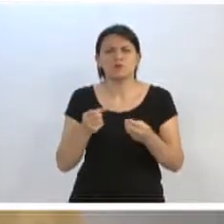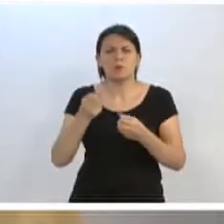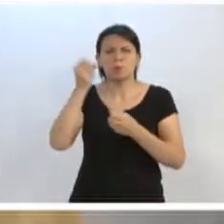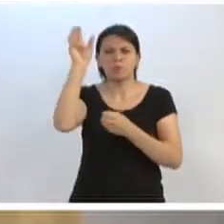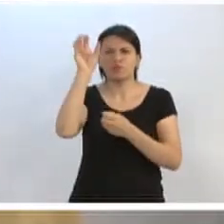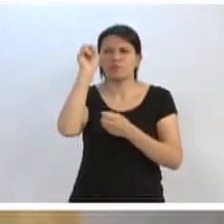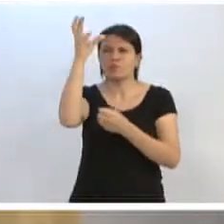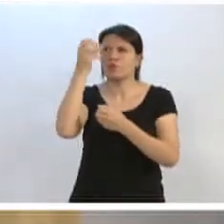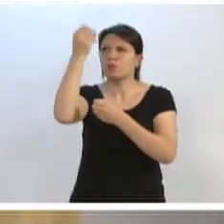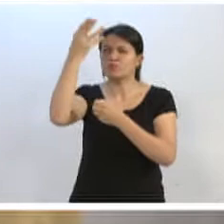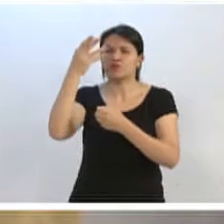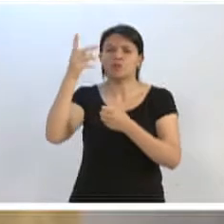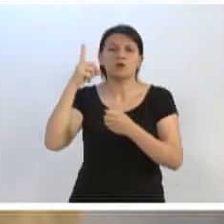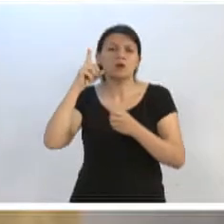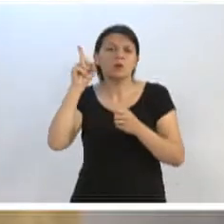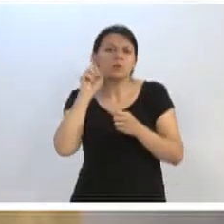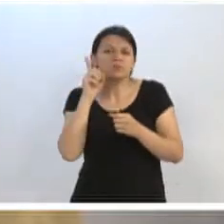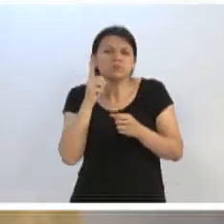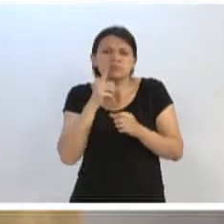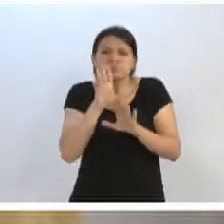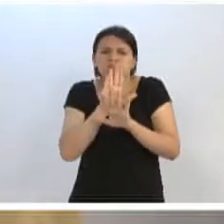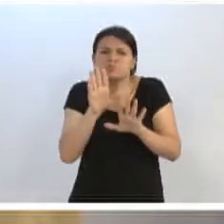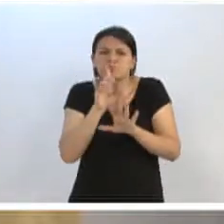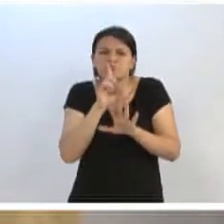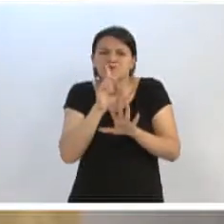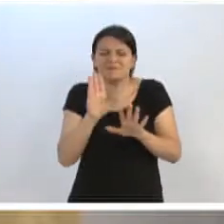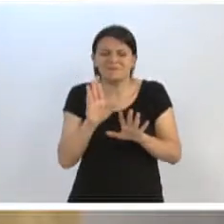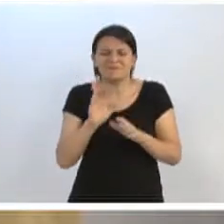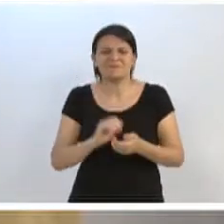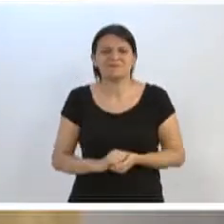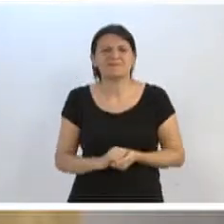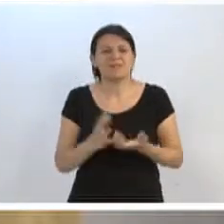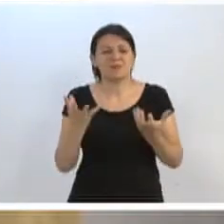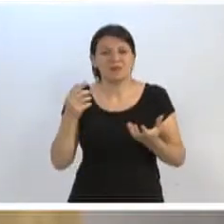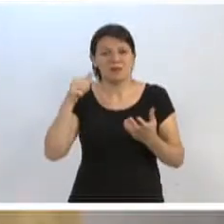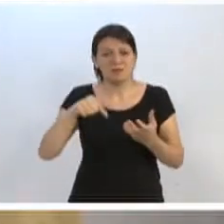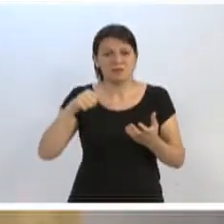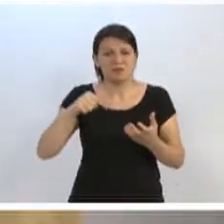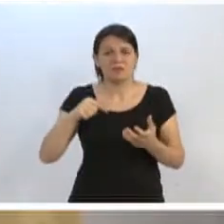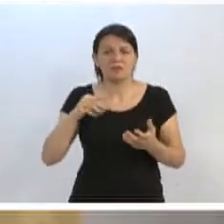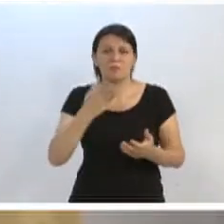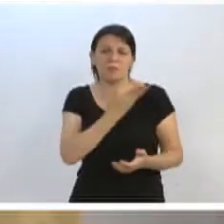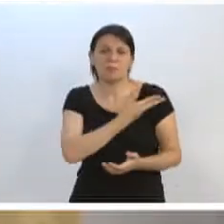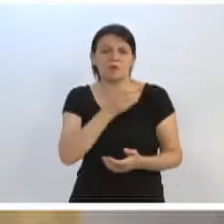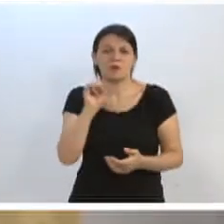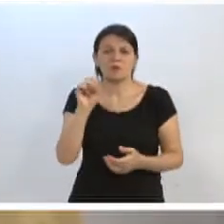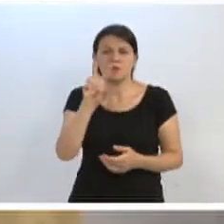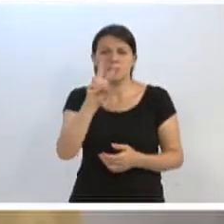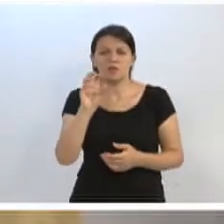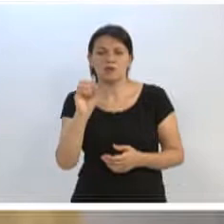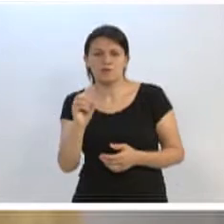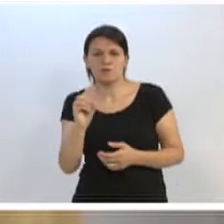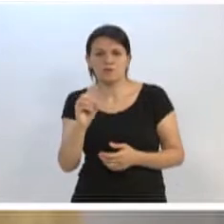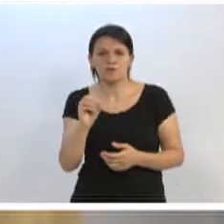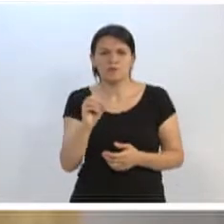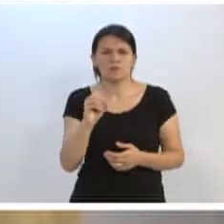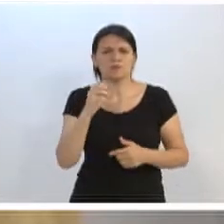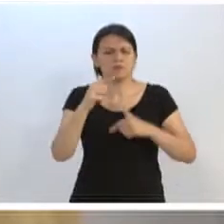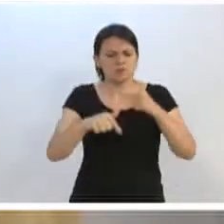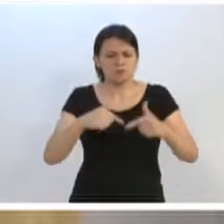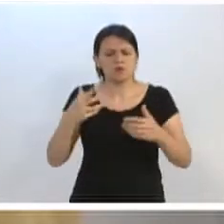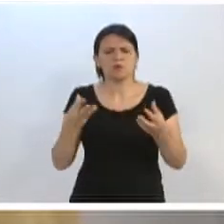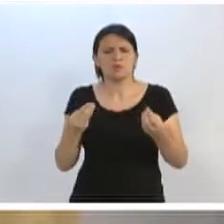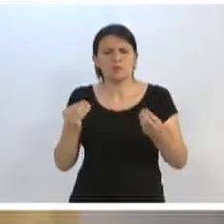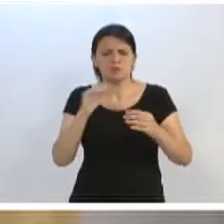nossa cidade. Quero fazer aqui, também, o registro do meu grande amigo Ivo Radlitz, que está aqui presente, e que tem sido aí um grande guerreiro junto comigo